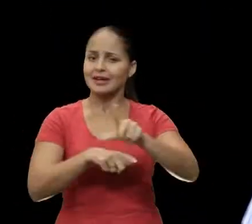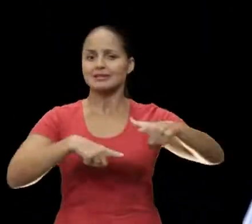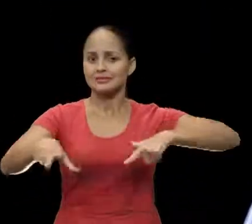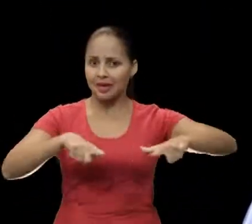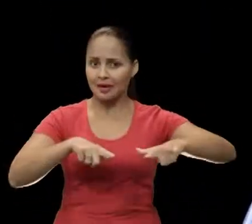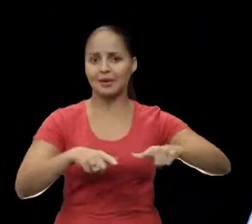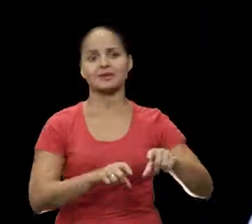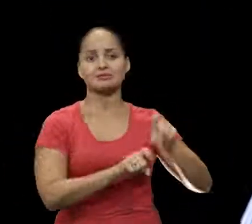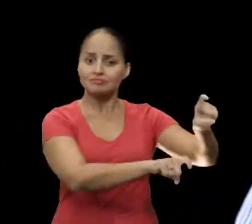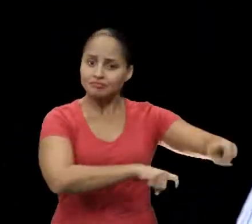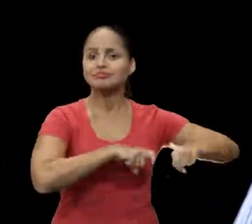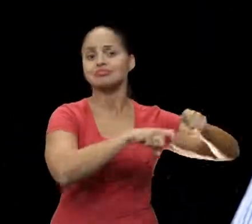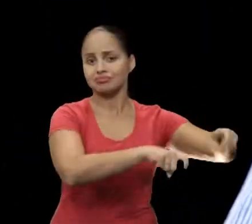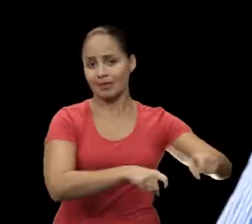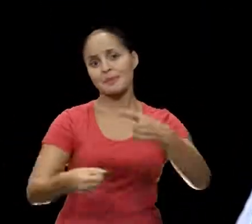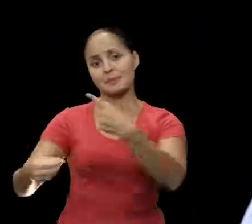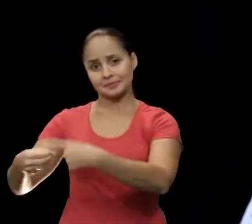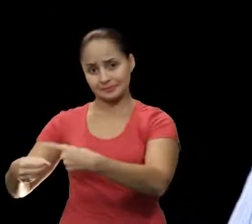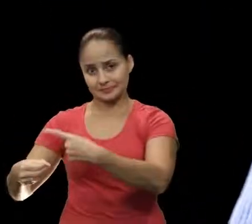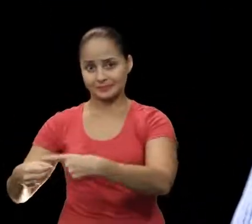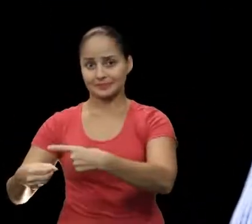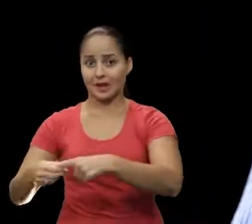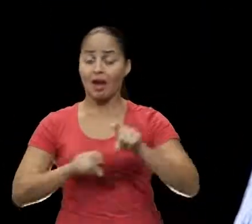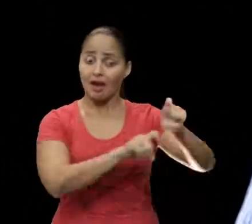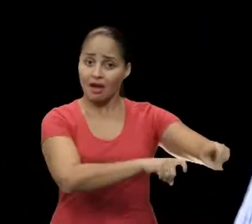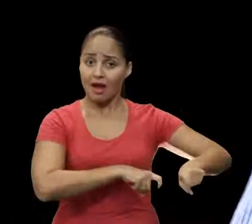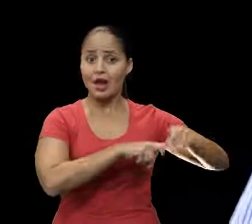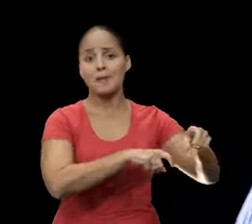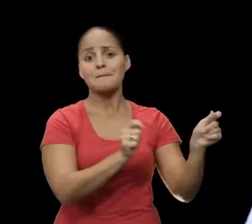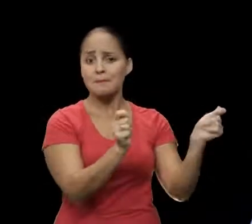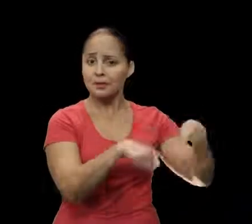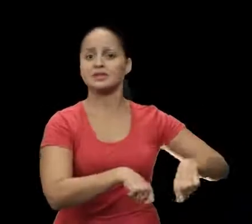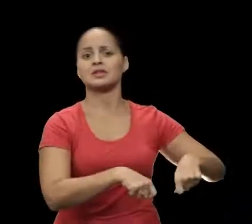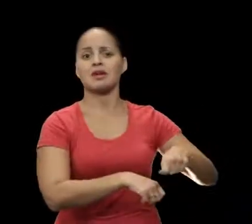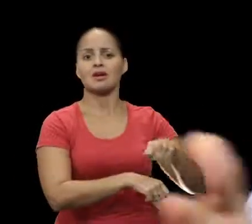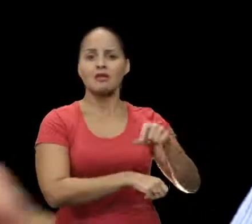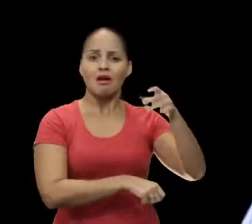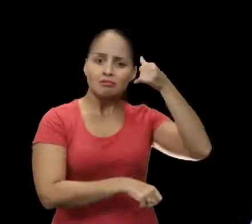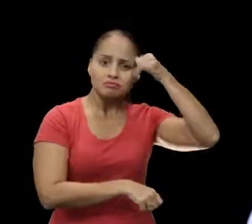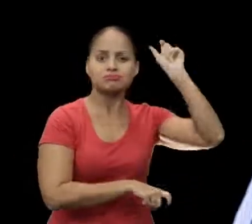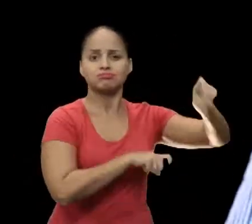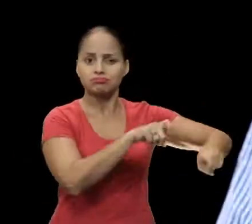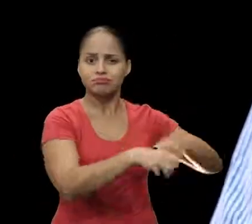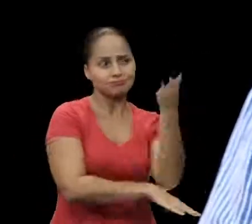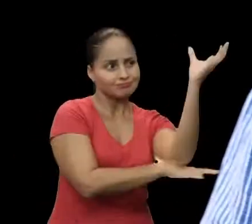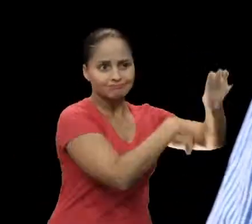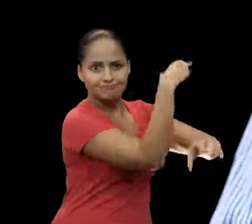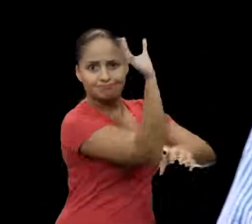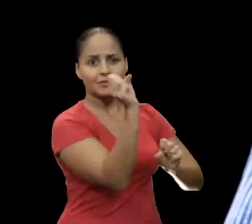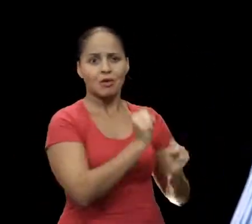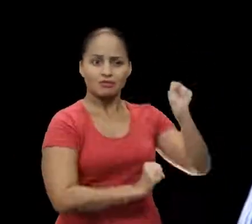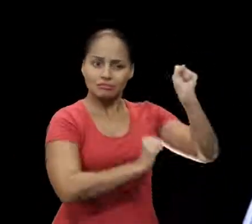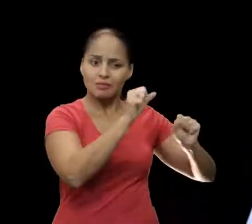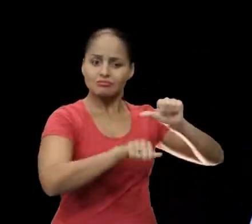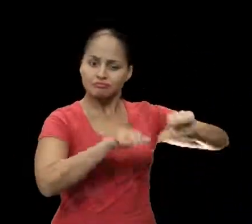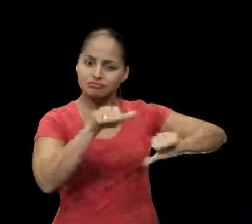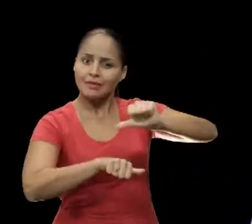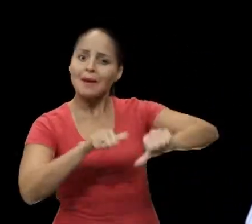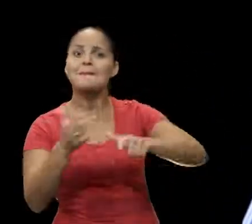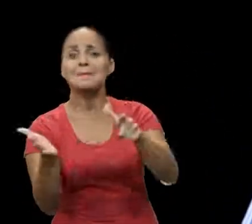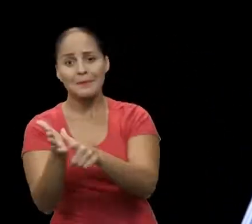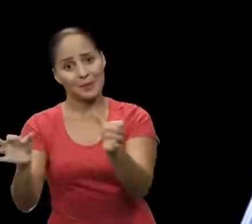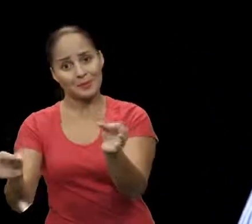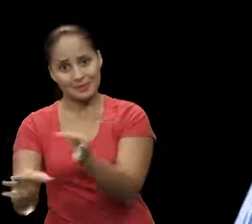Florestal possui uma ampla gama de áreas de trabalho, que variam desde a zona rural até a área urbana. Na zona rural, nós podemos destacar as fazendas de